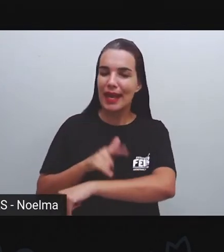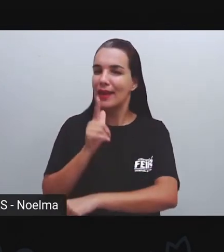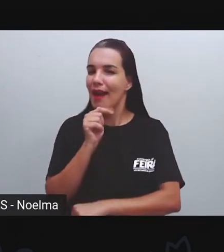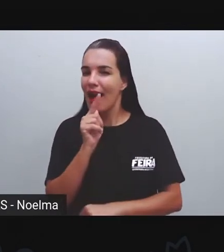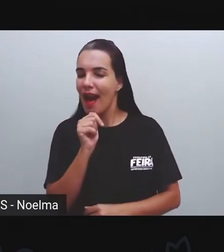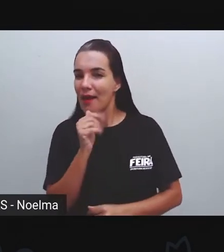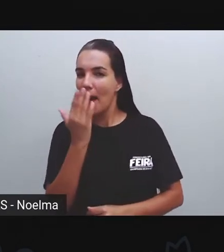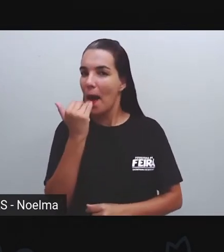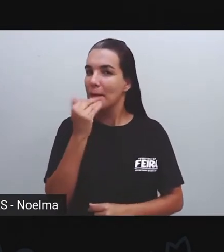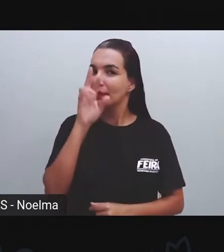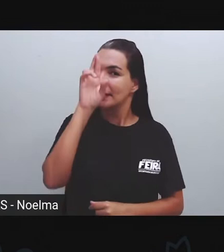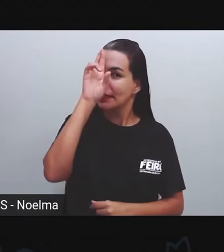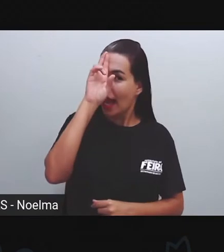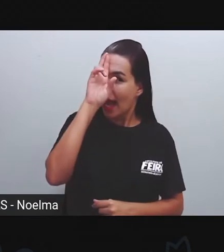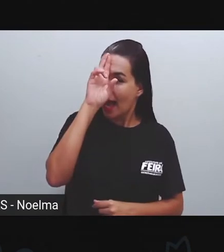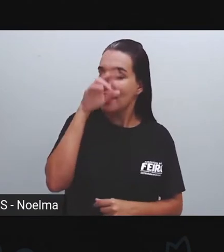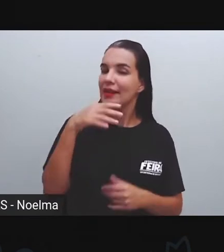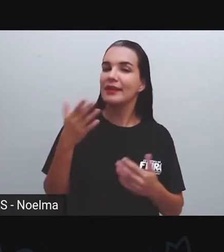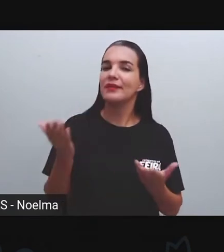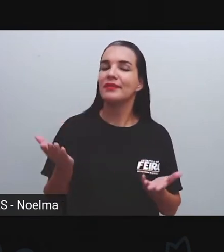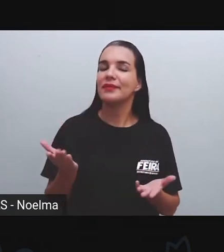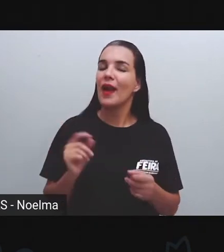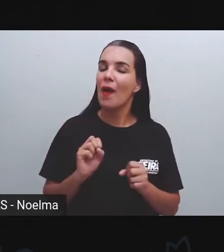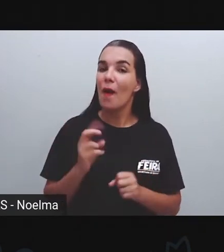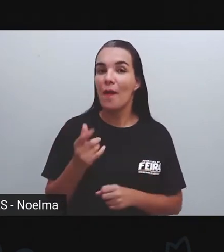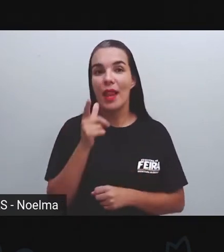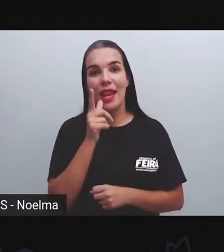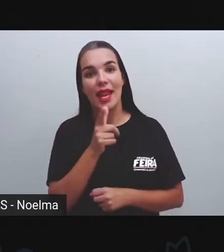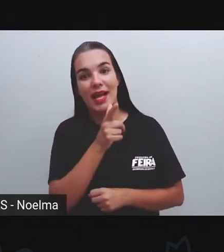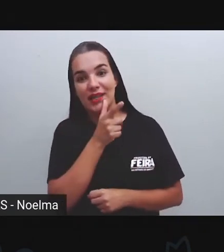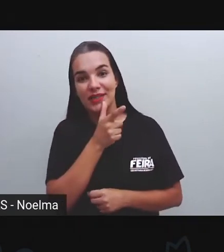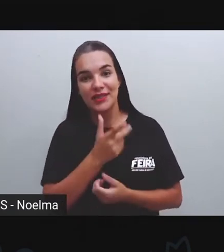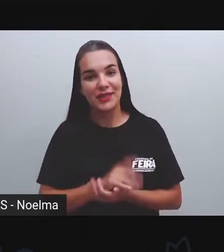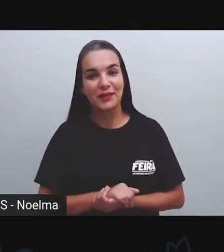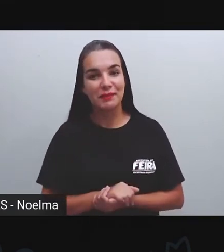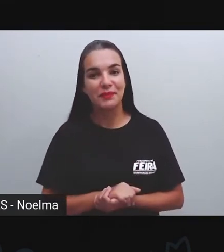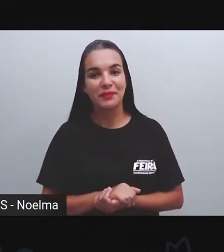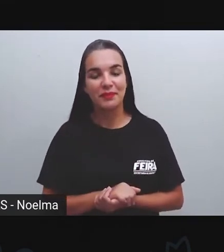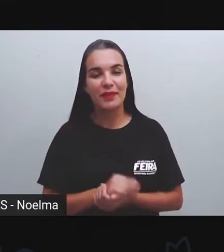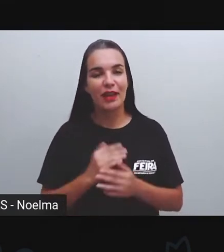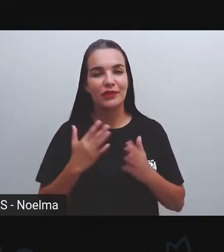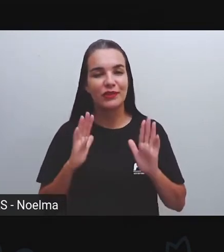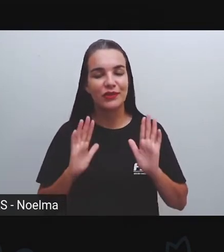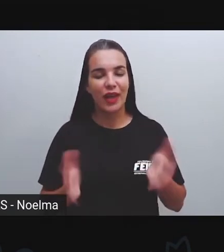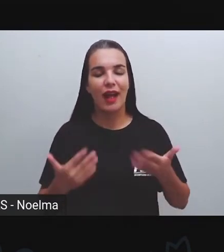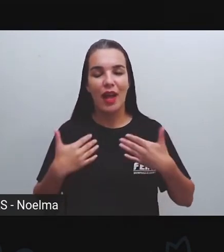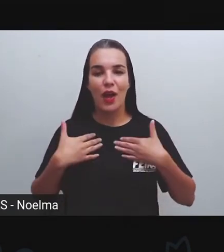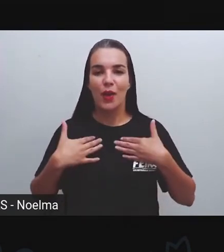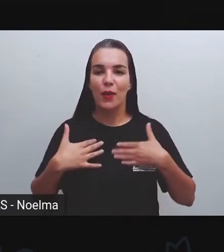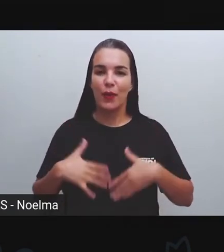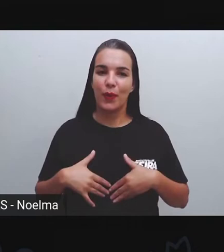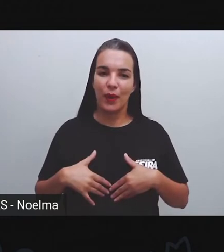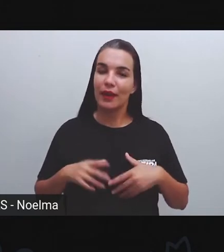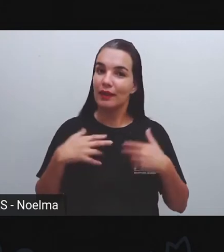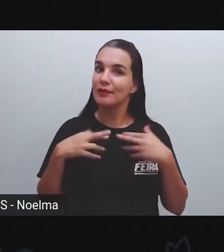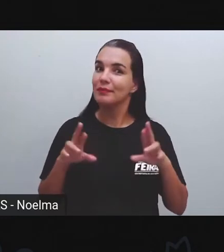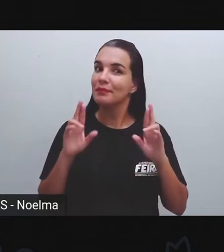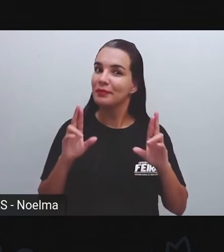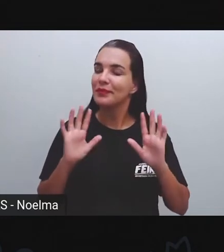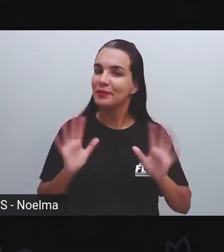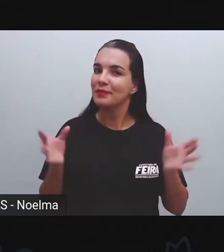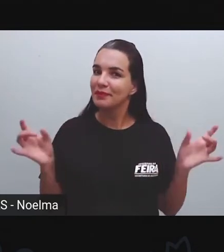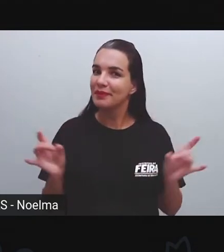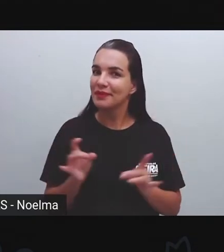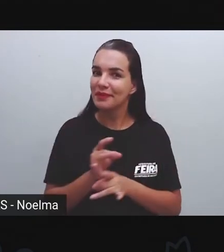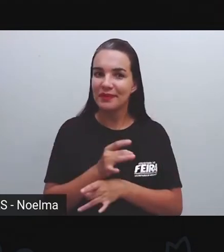água, almoçar, quem não almoçou ainda, fazer um lanche que almoçou e já estava com fome, descansaram. Eu espero que vocês já